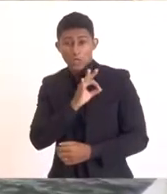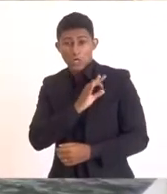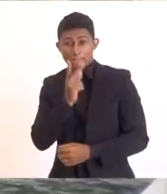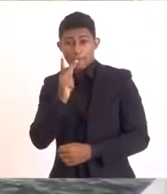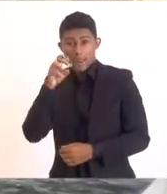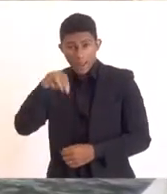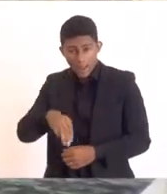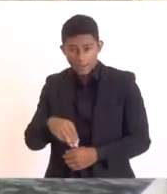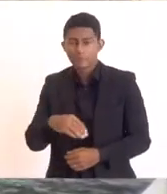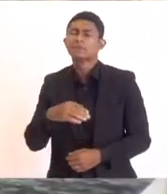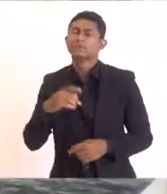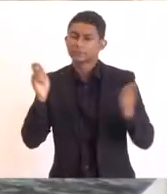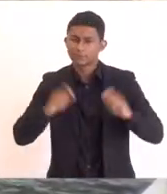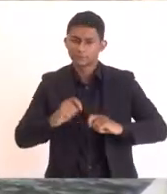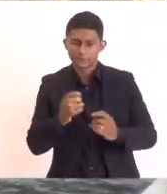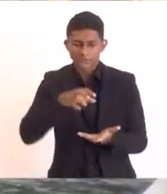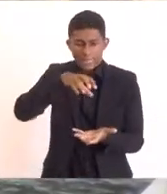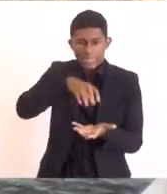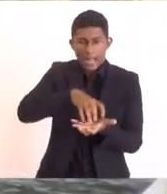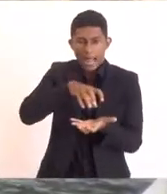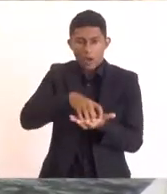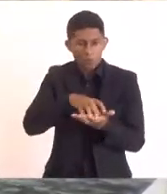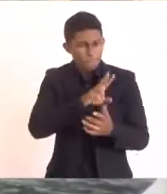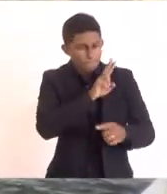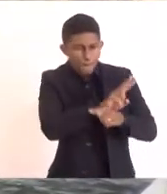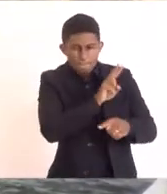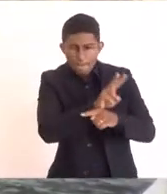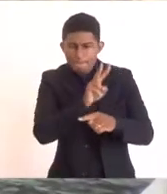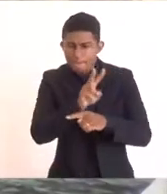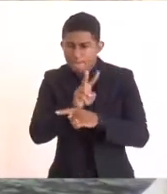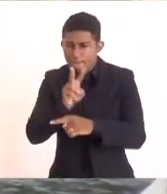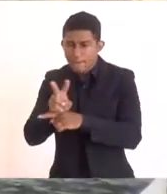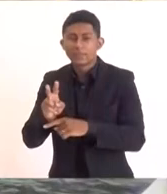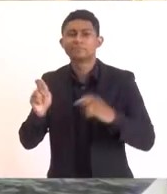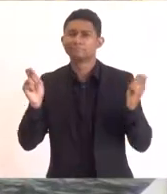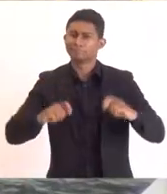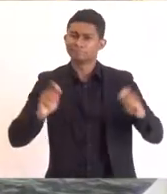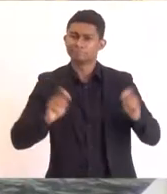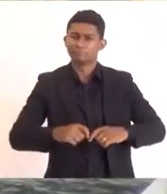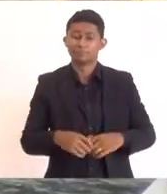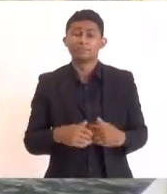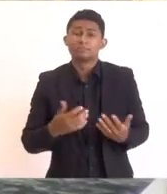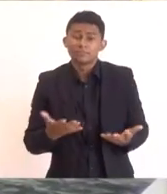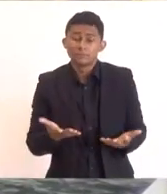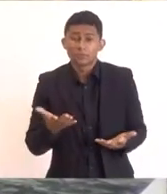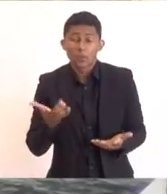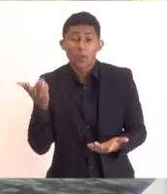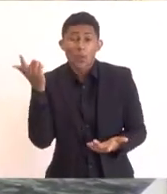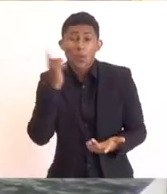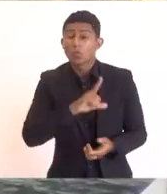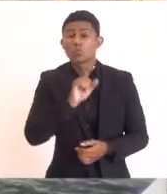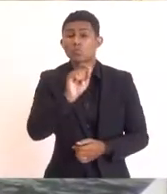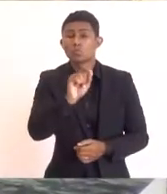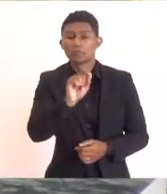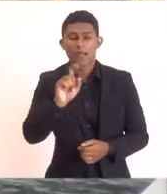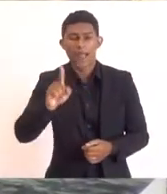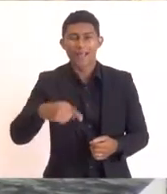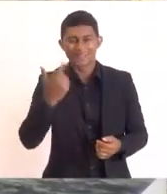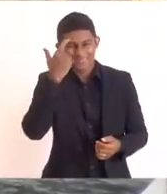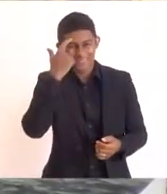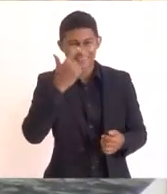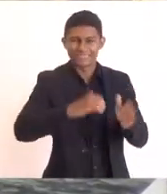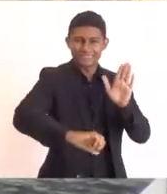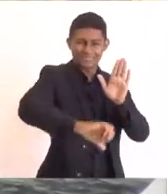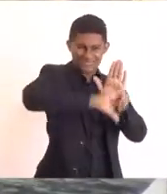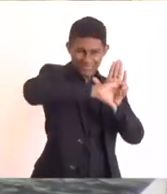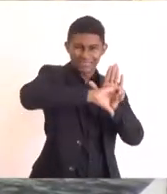central de monitoramento, para que eles possam monitorar. Com isso, você vai inibir, que é o principal, porque a gente